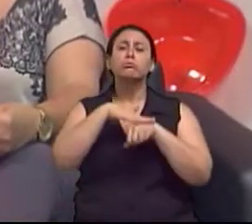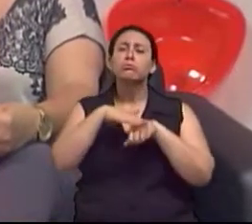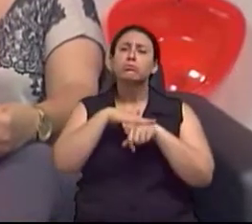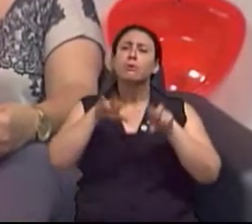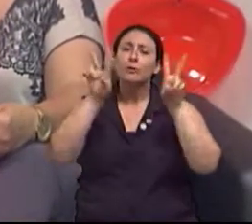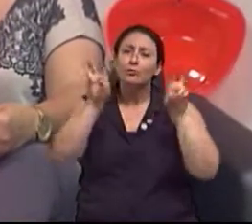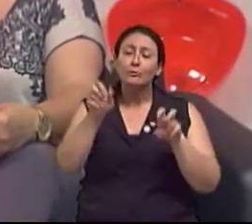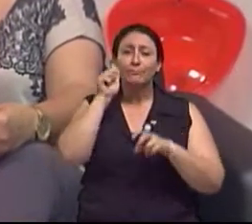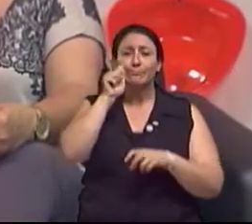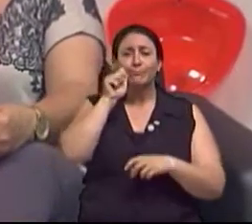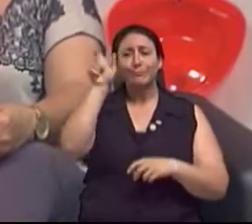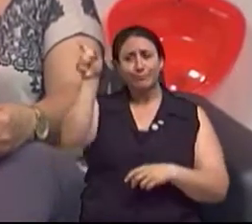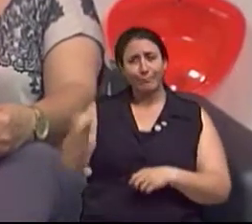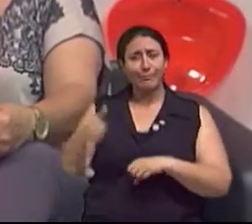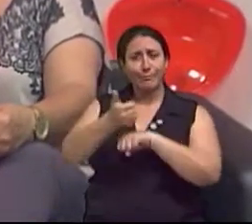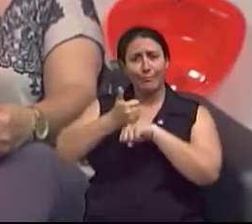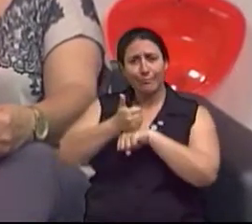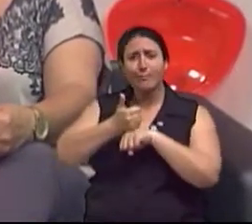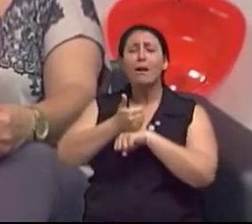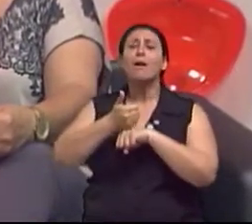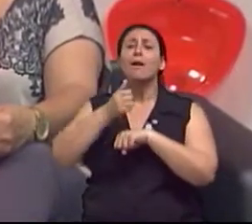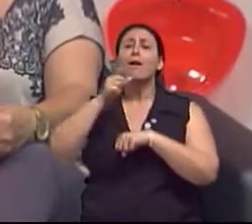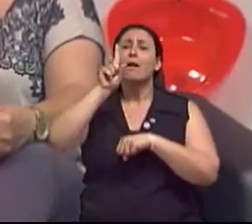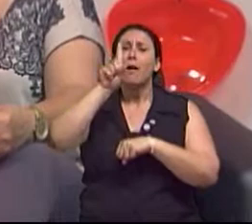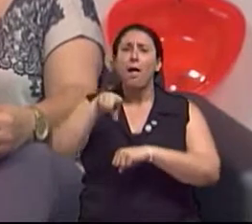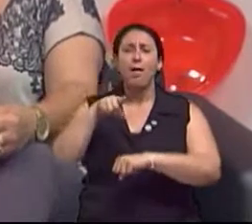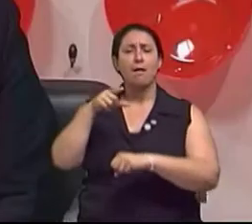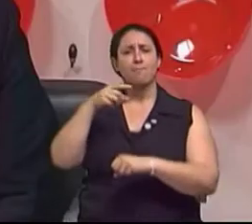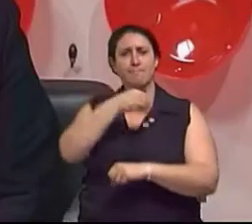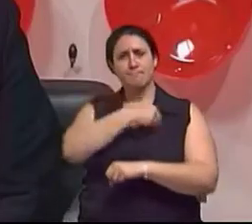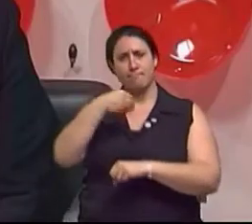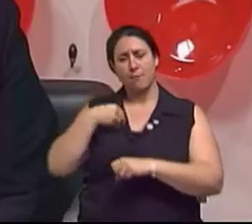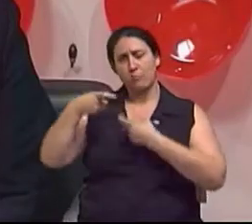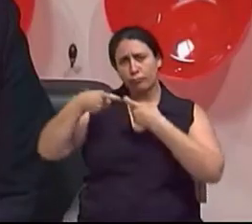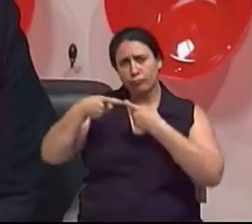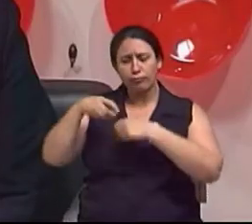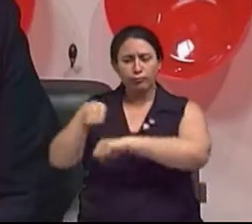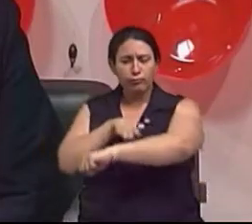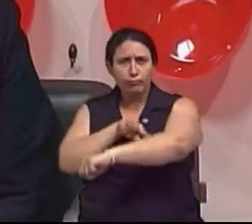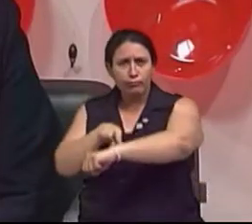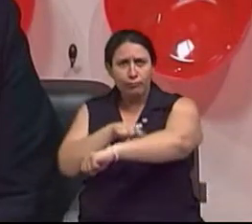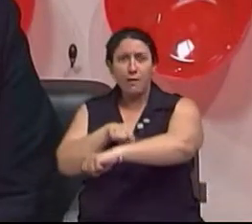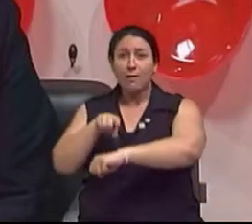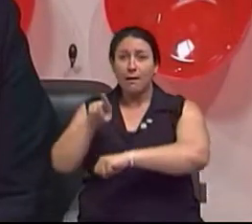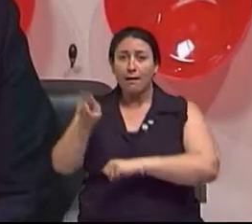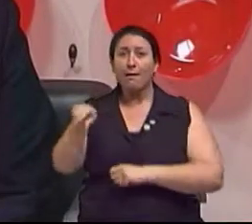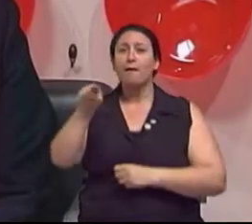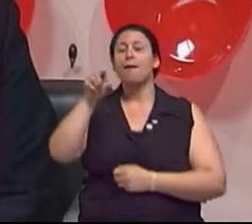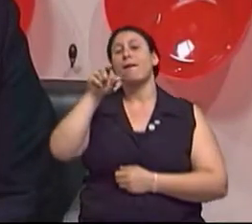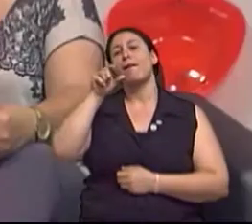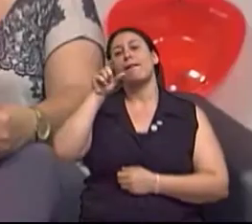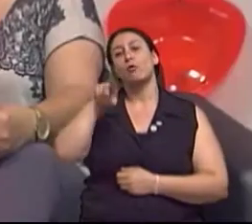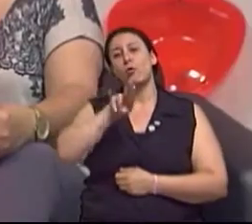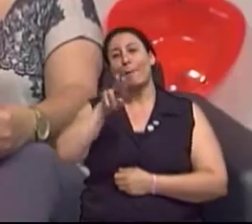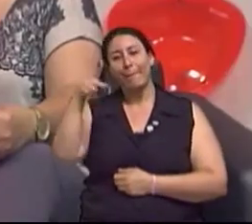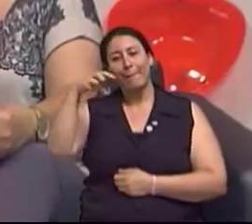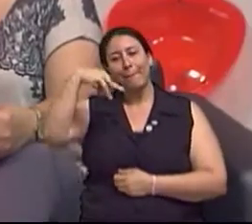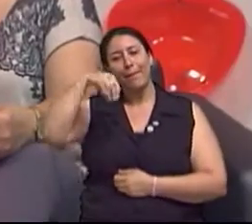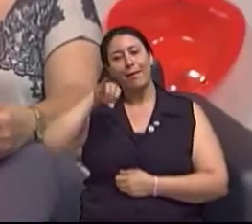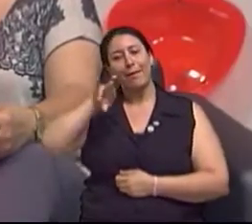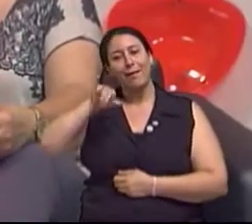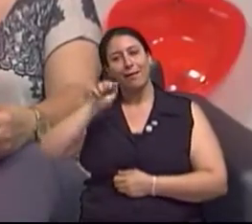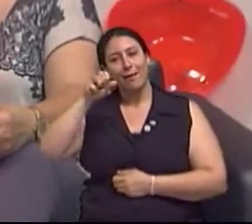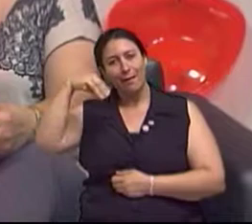cirurgia dermatológica com a médica dermatologista, doutora Miriam Pargendler Pérez, tesoureira e